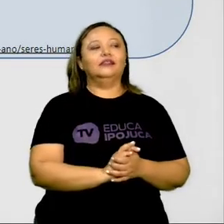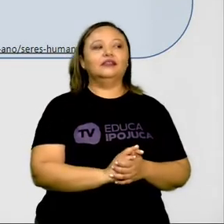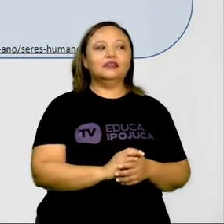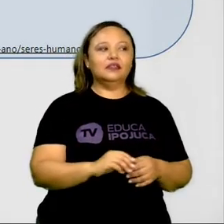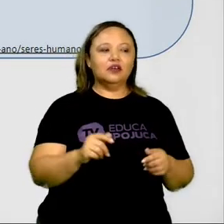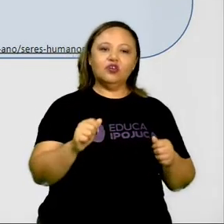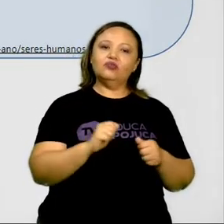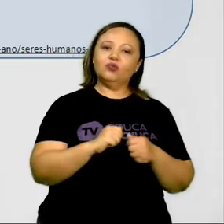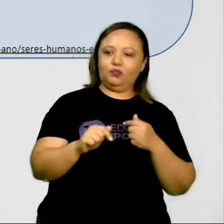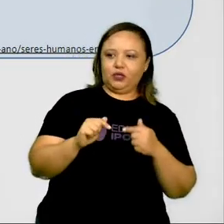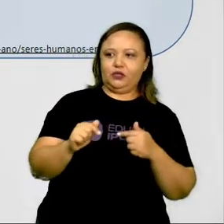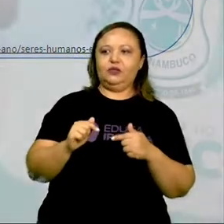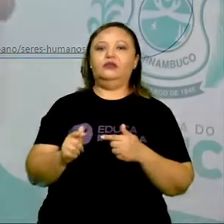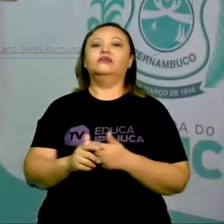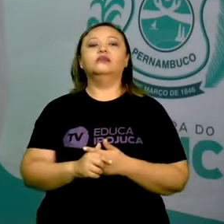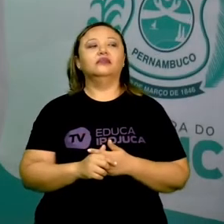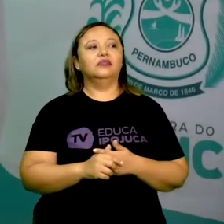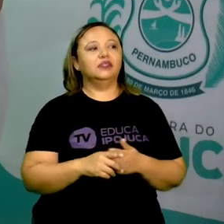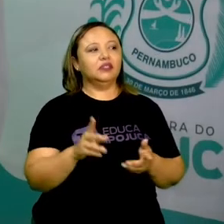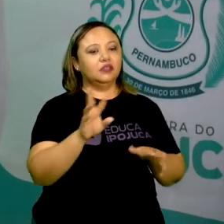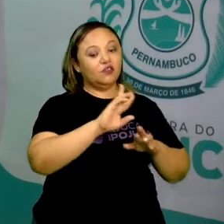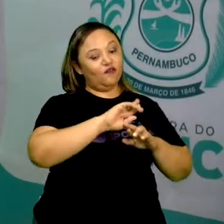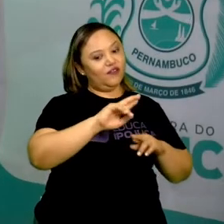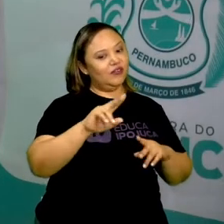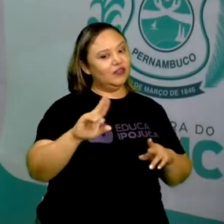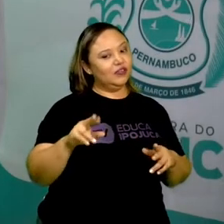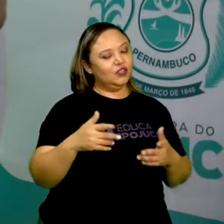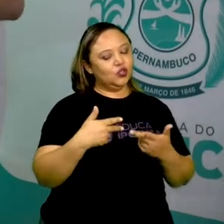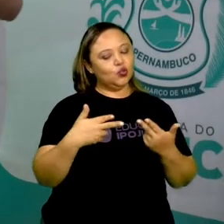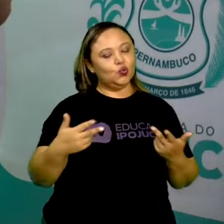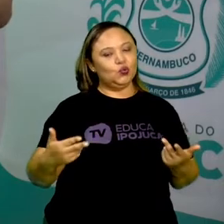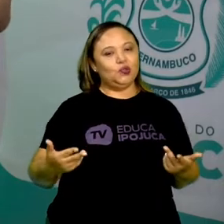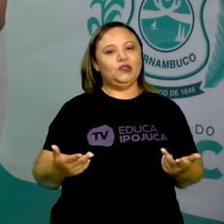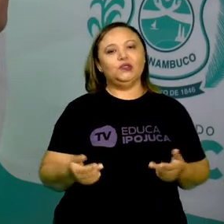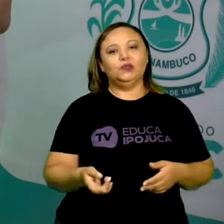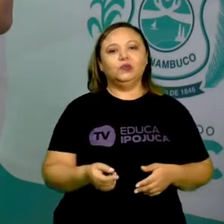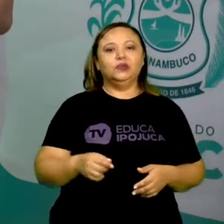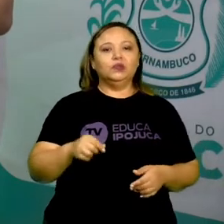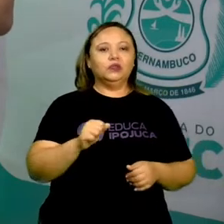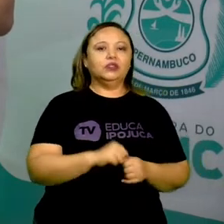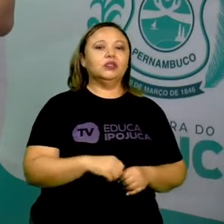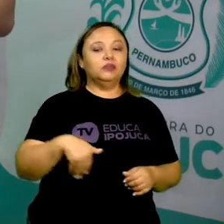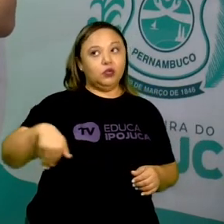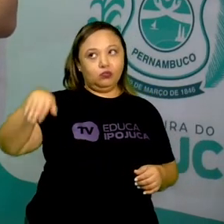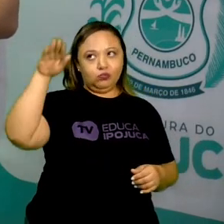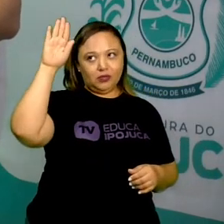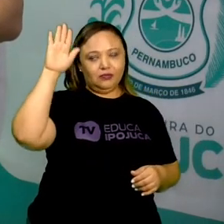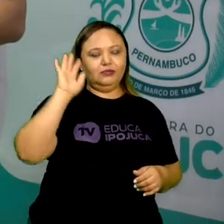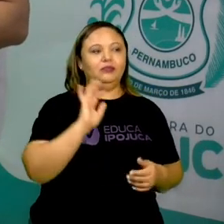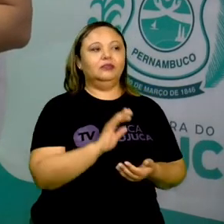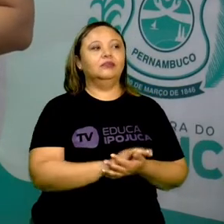aqui no escritório. Então, são várias ações, atividades que são executadas.